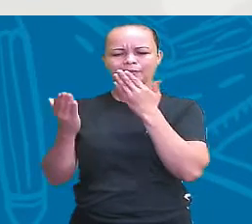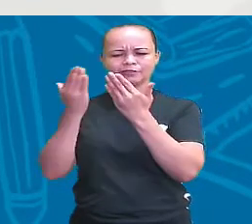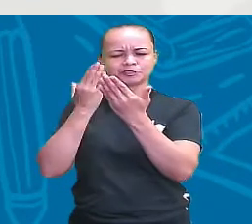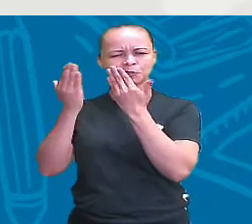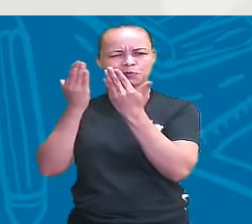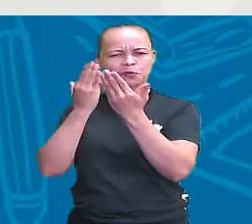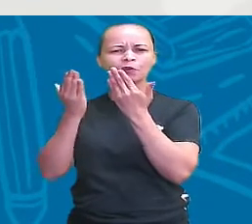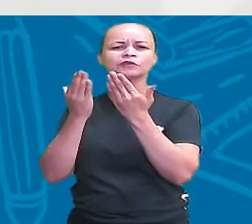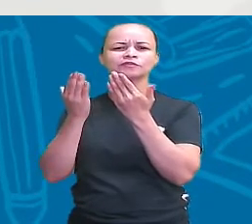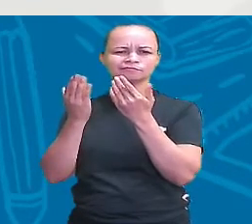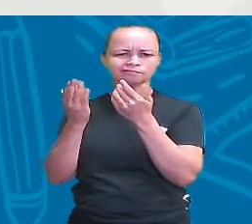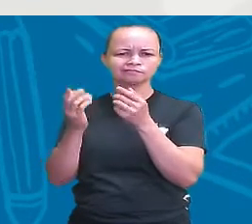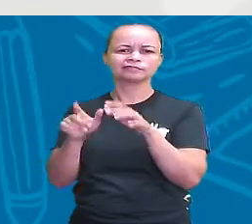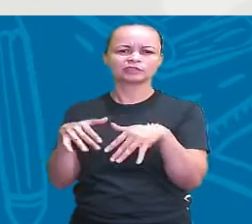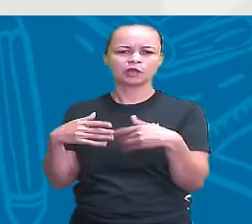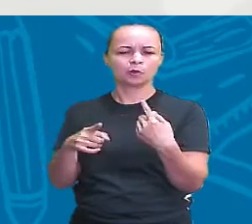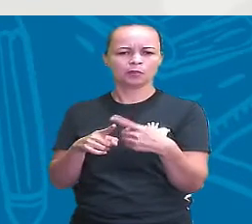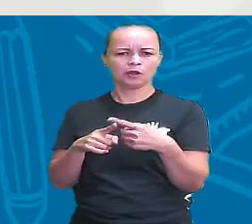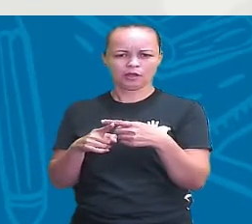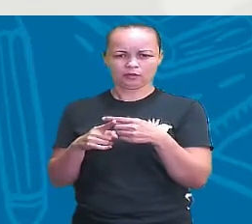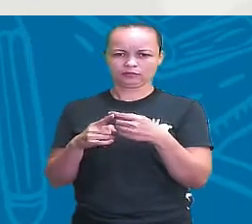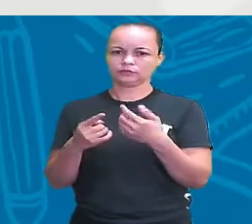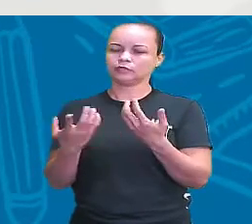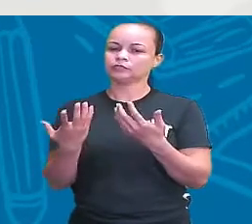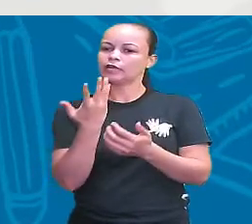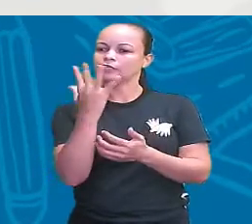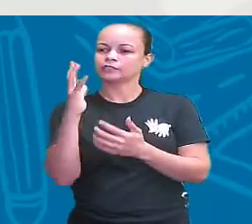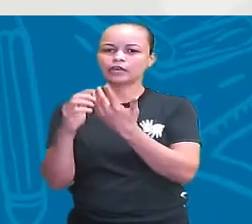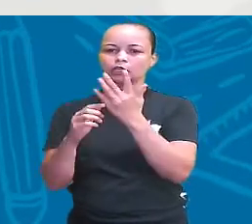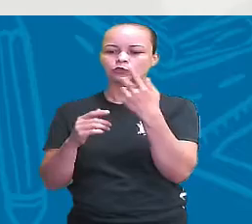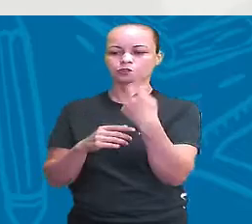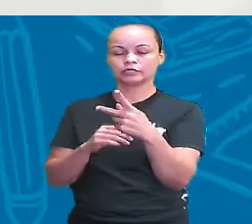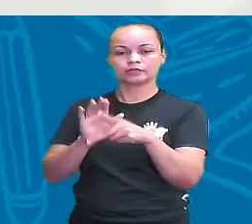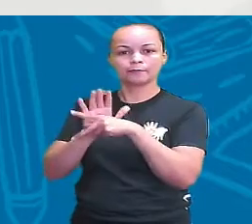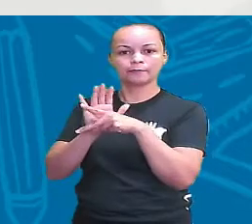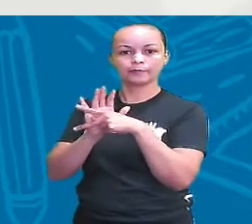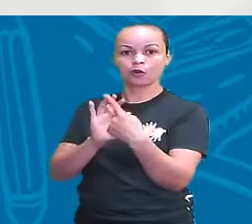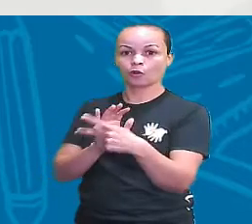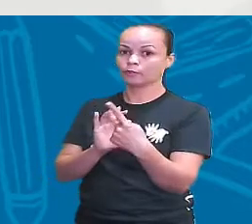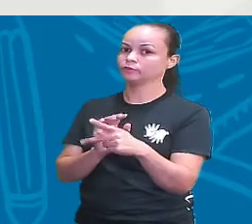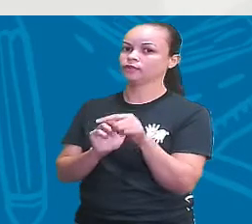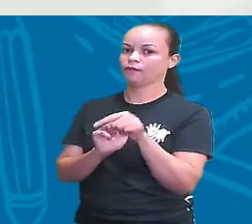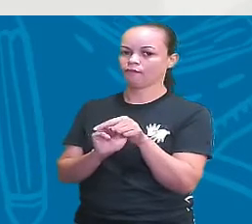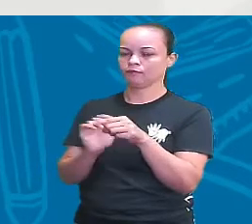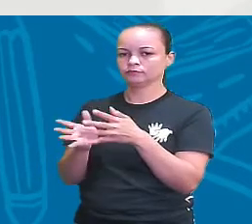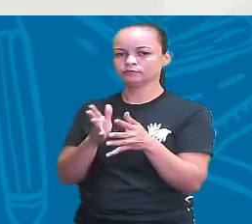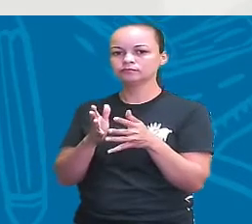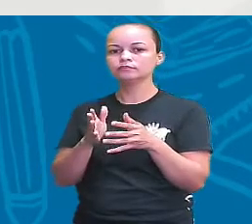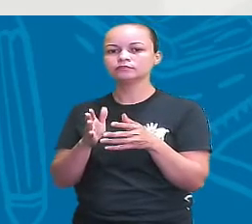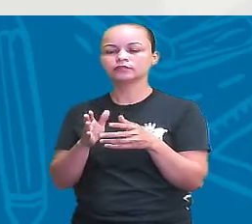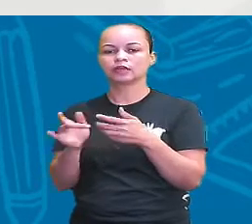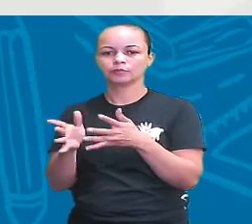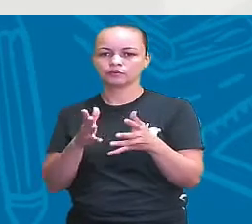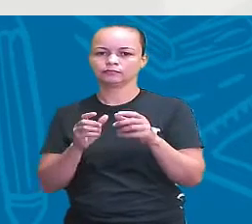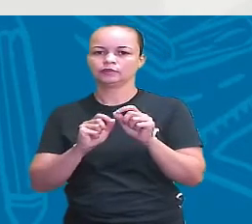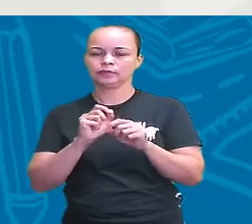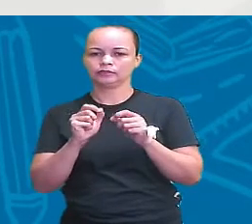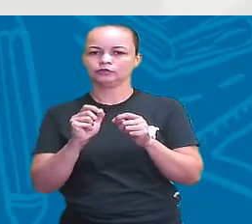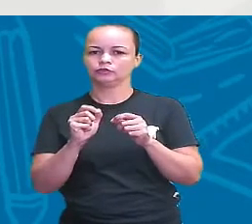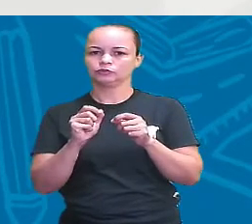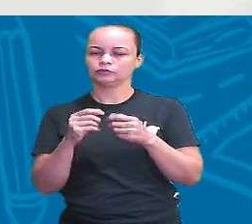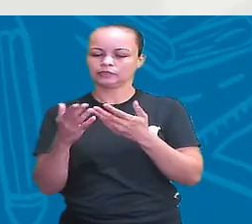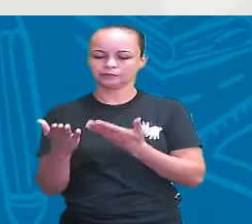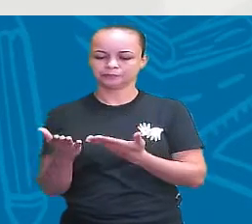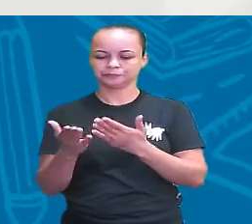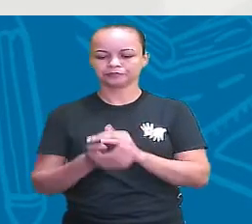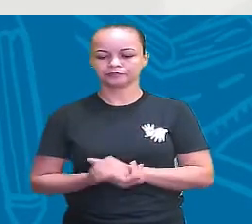psicologicamente, viu, gente? Porque isso faz parte da sua natureza, isso faz parte de quem ele é. ele é programado para ser o que ele é graças a